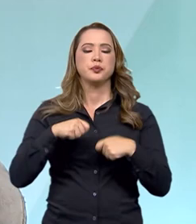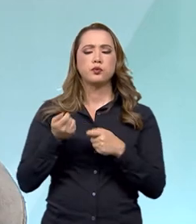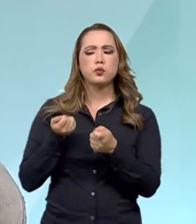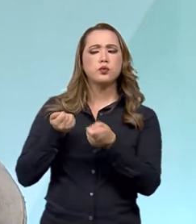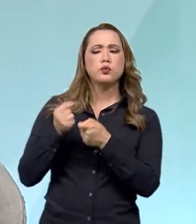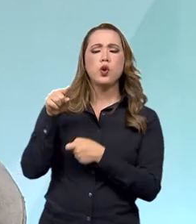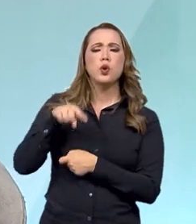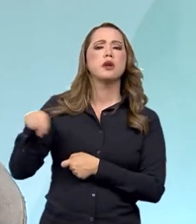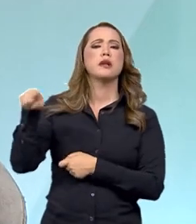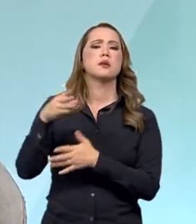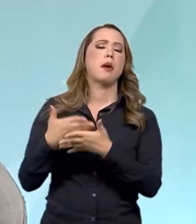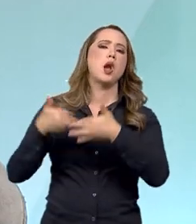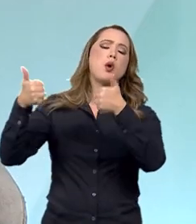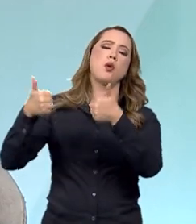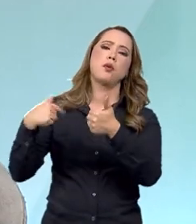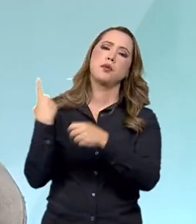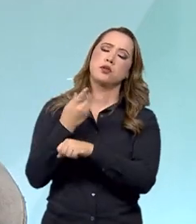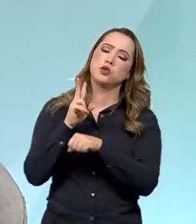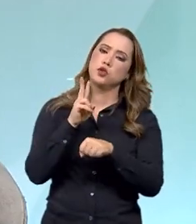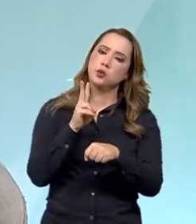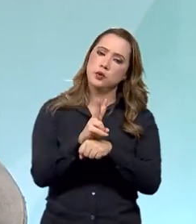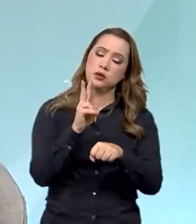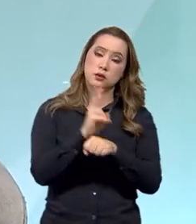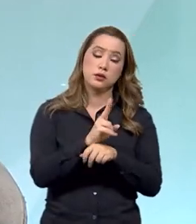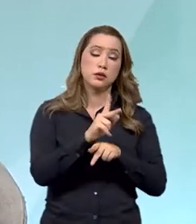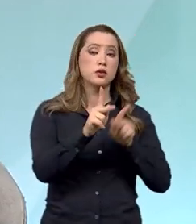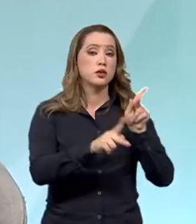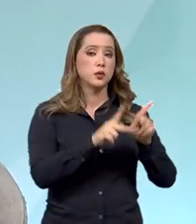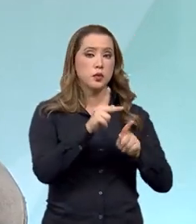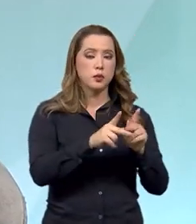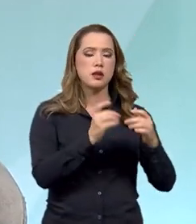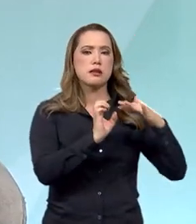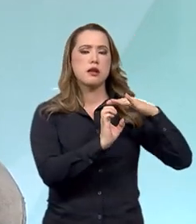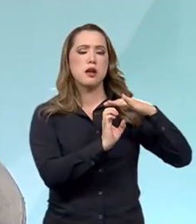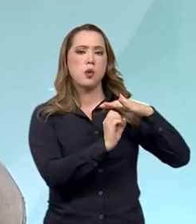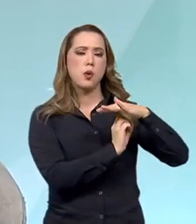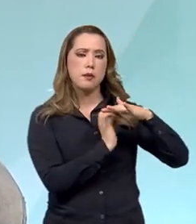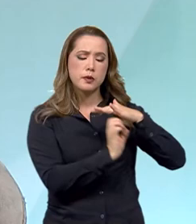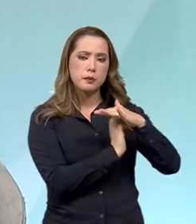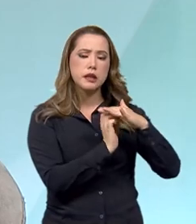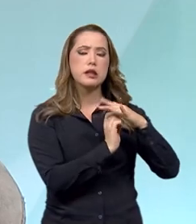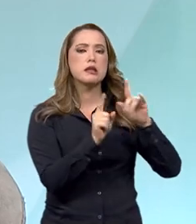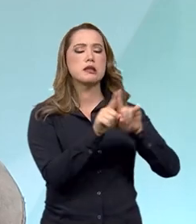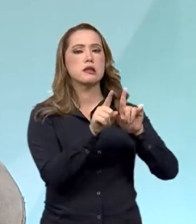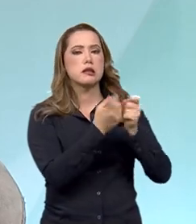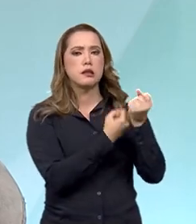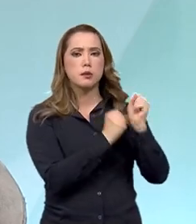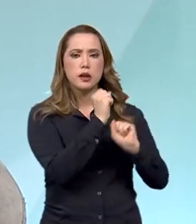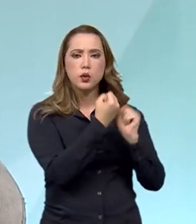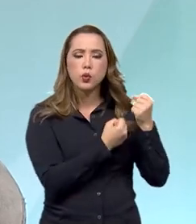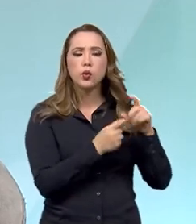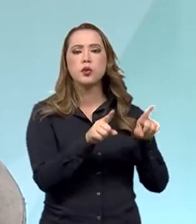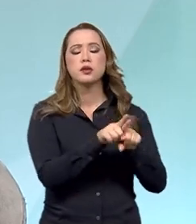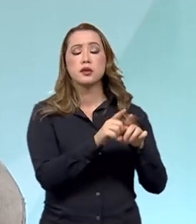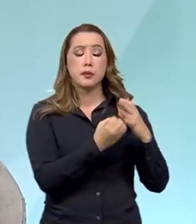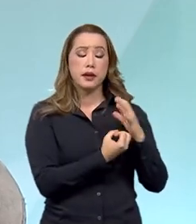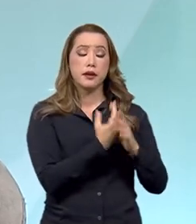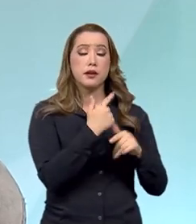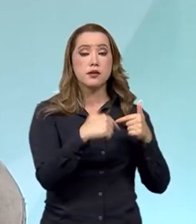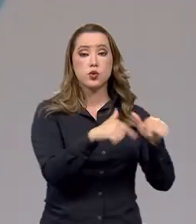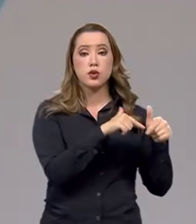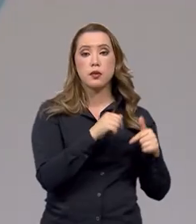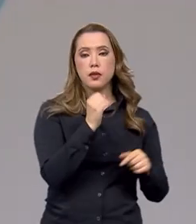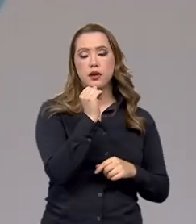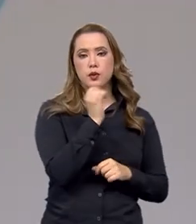dinâmica para a gente proteger tanto a nossa indústria nacional, nossas empresas e os empregos no nosso país. Essa é a ideia.